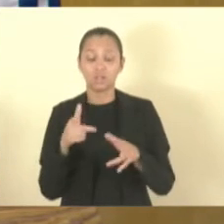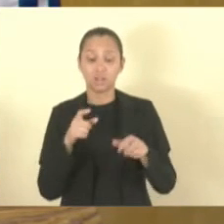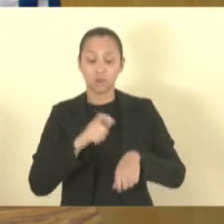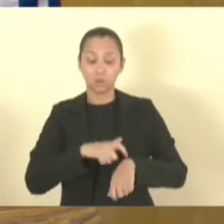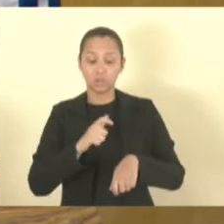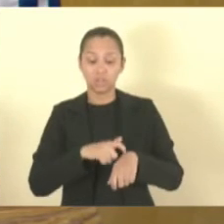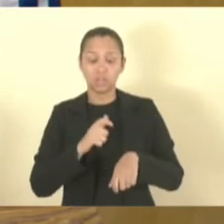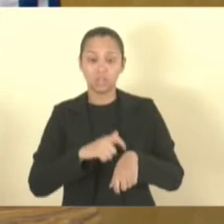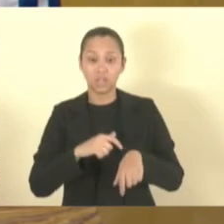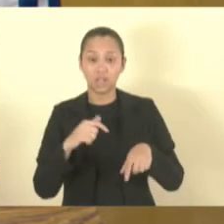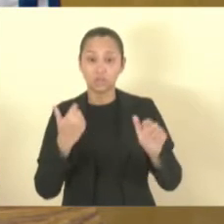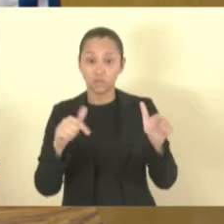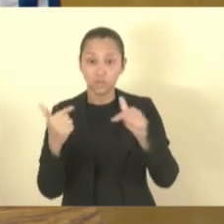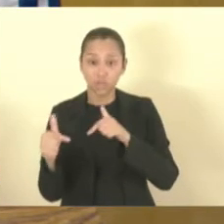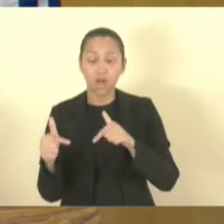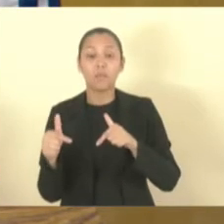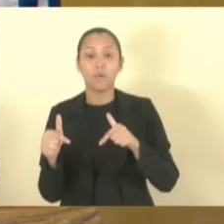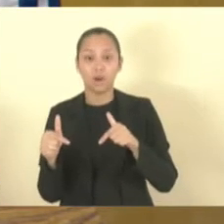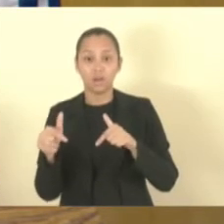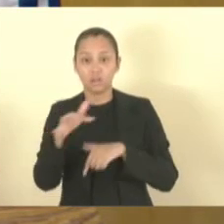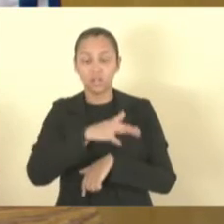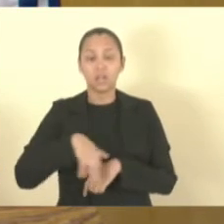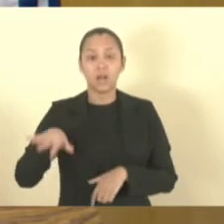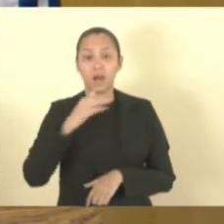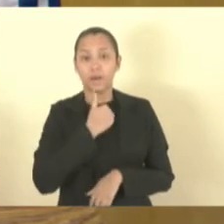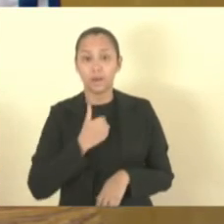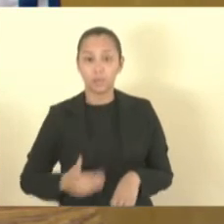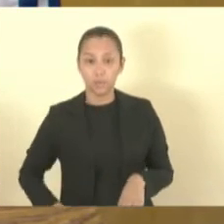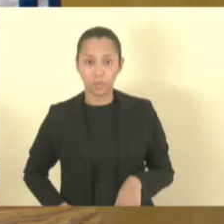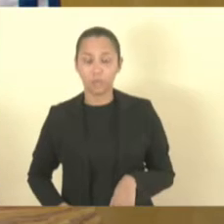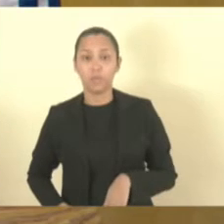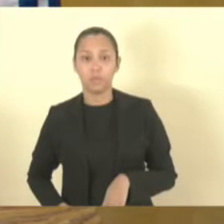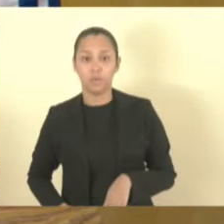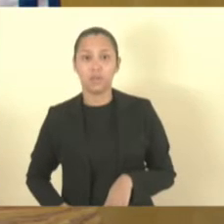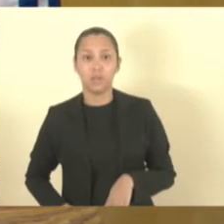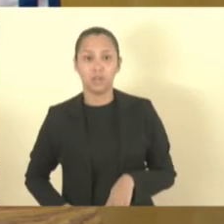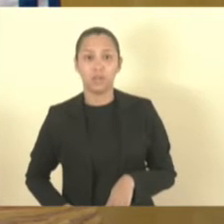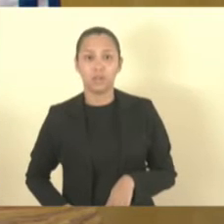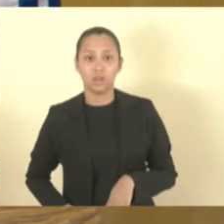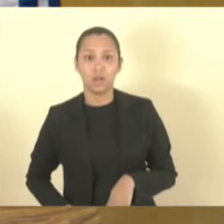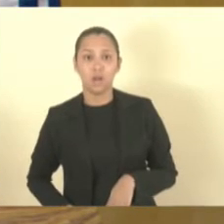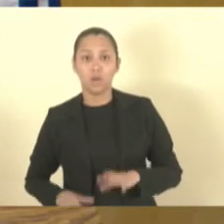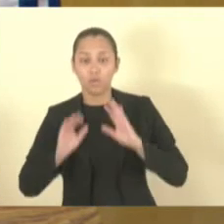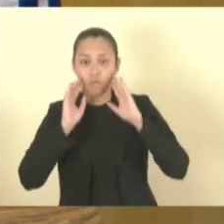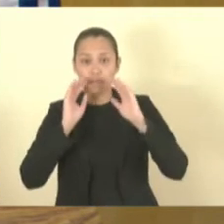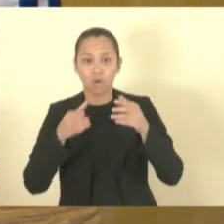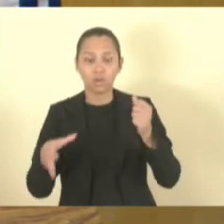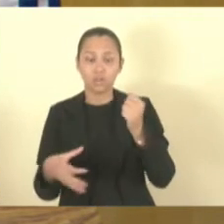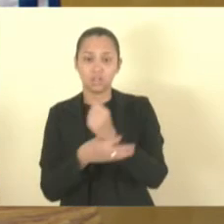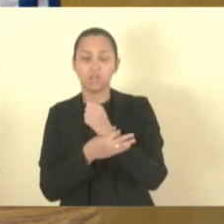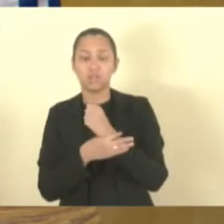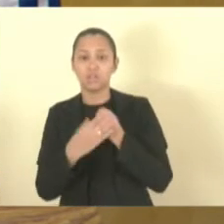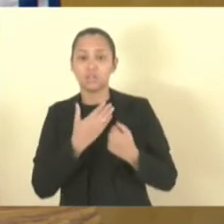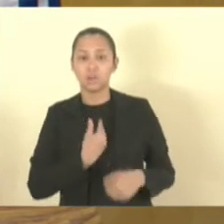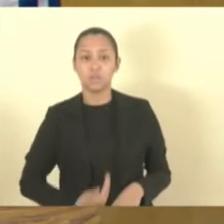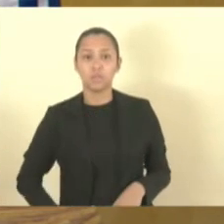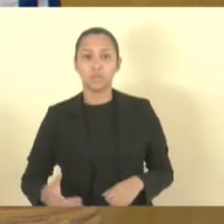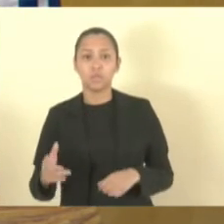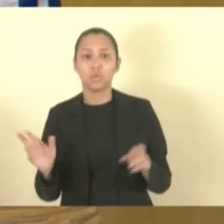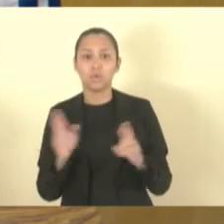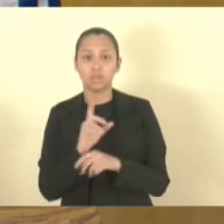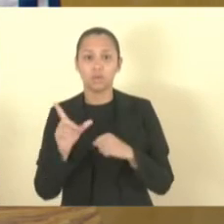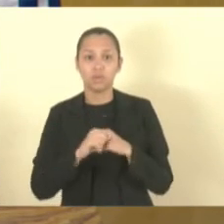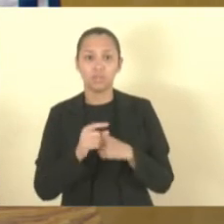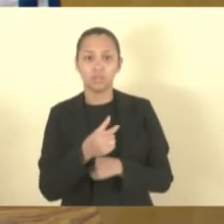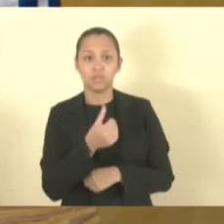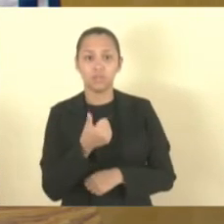nos órgãos da administração pública encarregada especificamente da segurança pública, conforme o artigo 126,